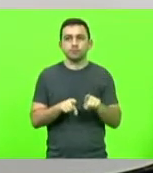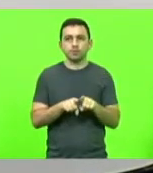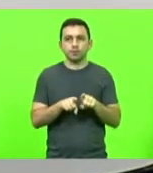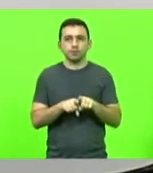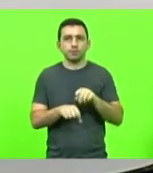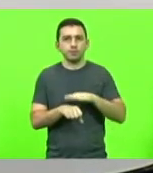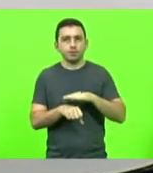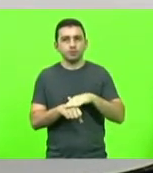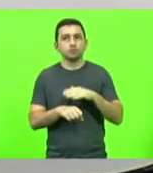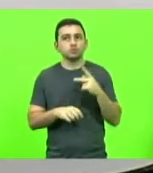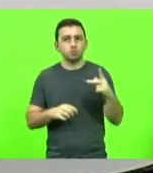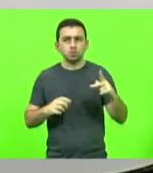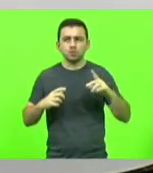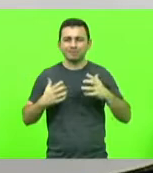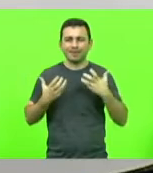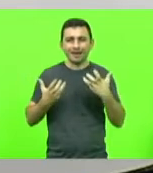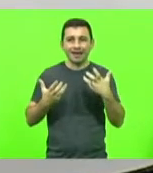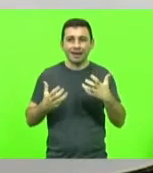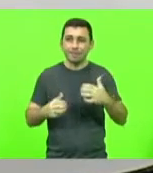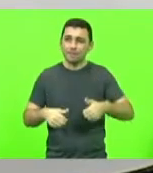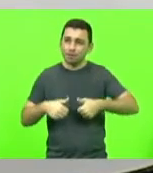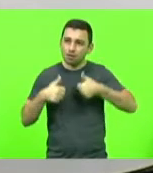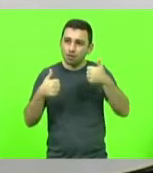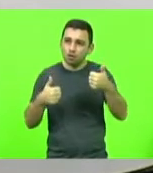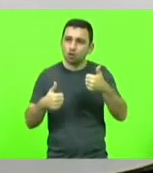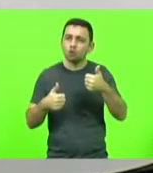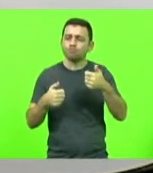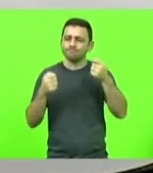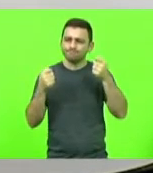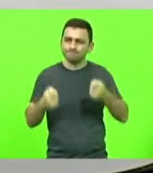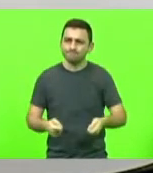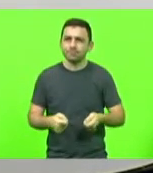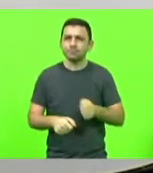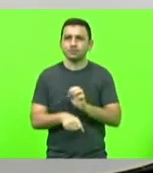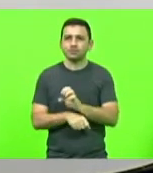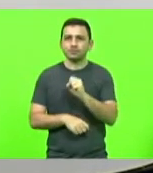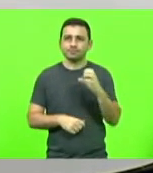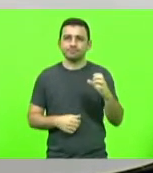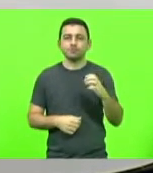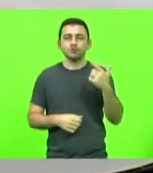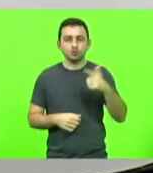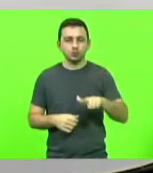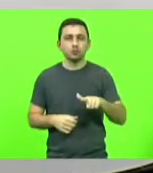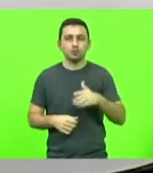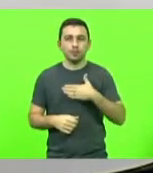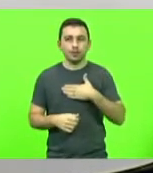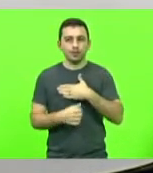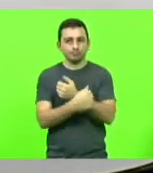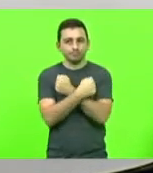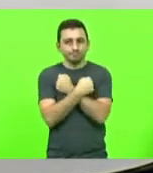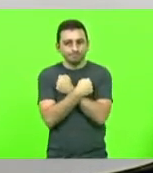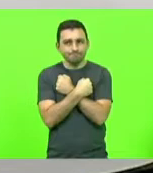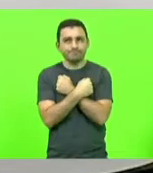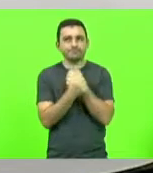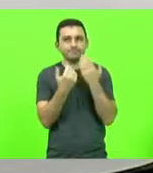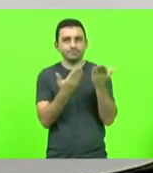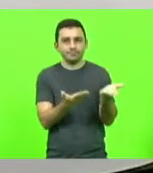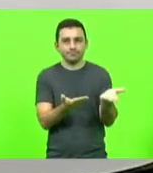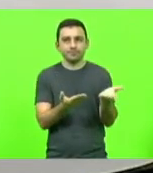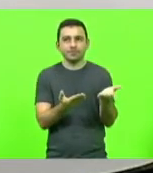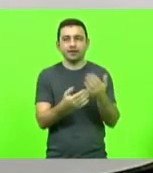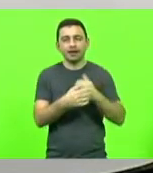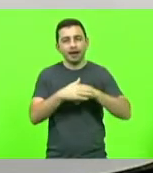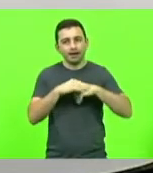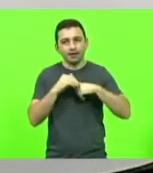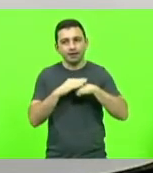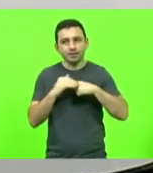condições, dar o seu melhor para edificar o nosso Estado. Então, mais uma vez, recebo meu abraço, meu carinho e seja muito bem